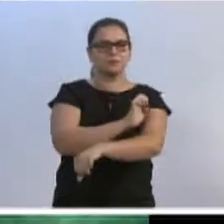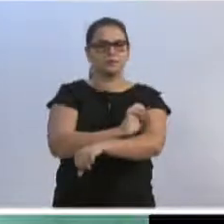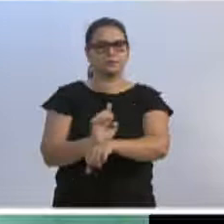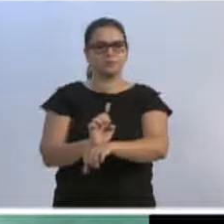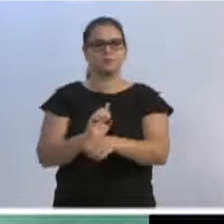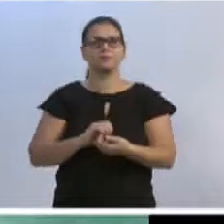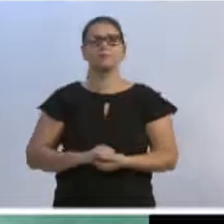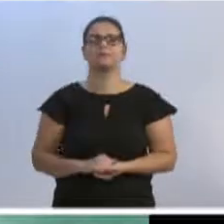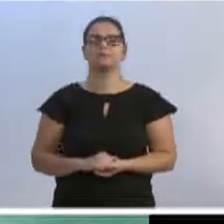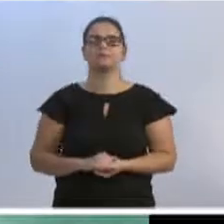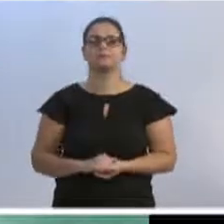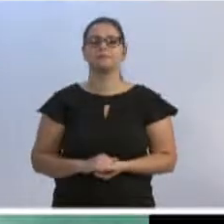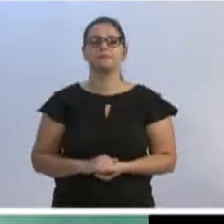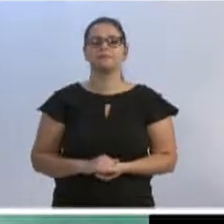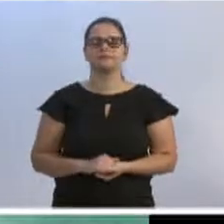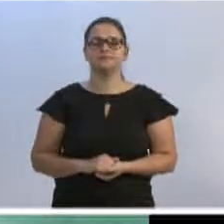o Paulo.